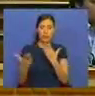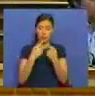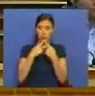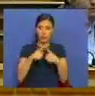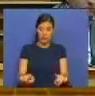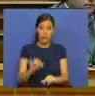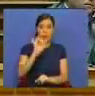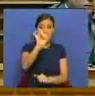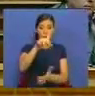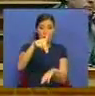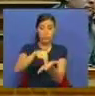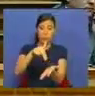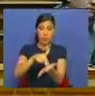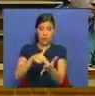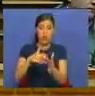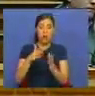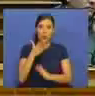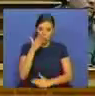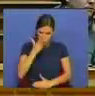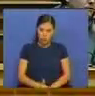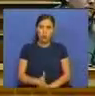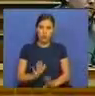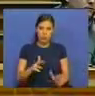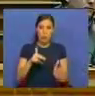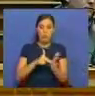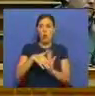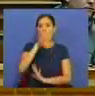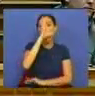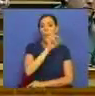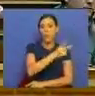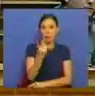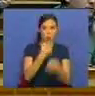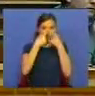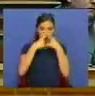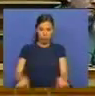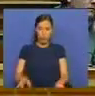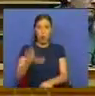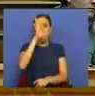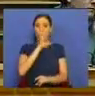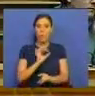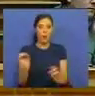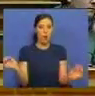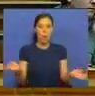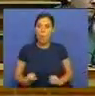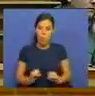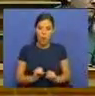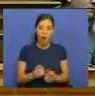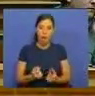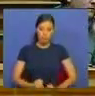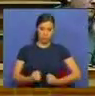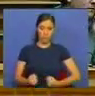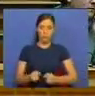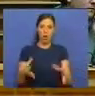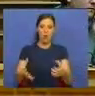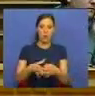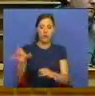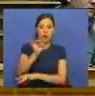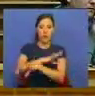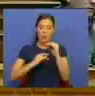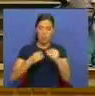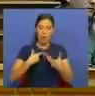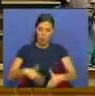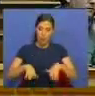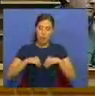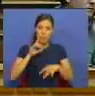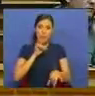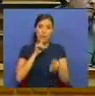entre a sua posição justíssima e a posição do Governo. O Governo não teve espinha no Conselho Europeu. Eu admito que